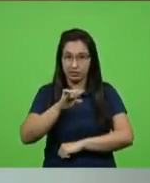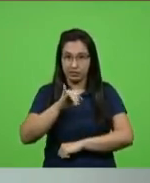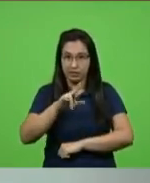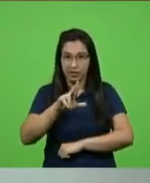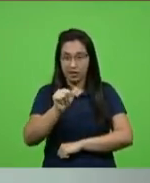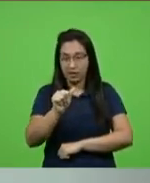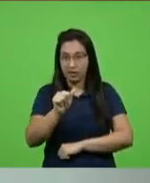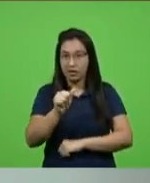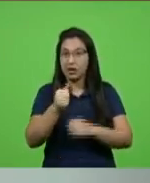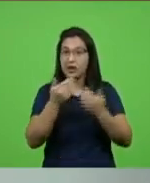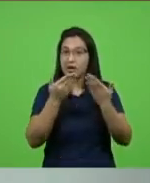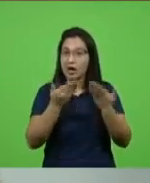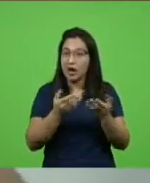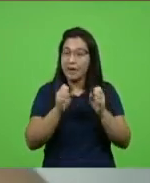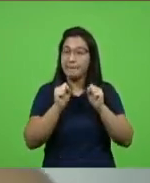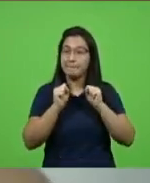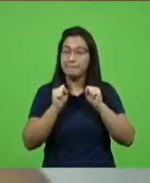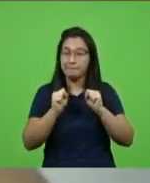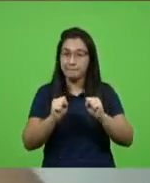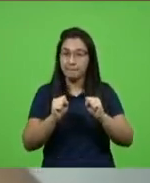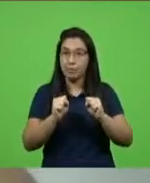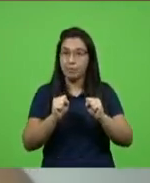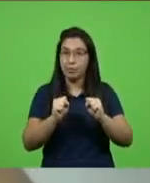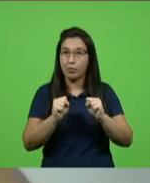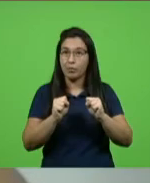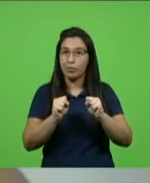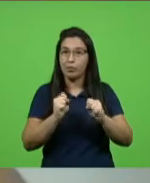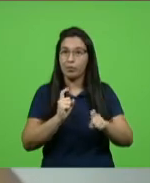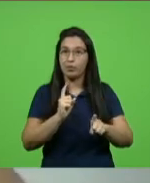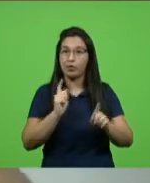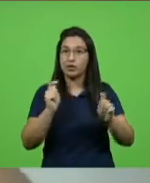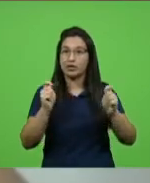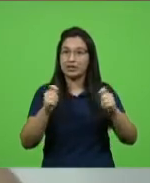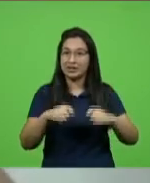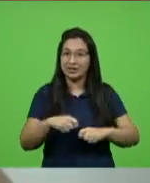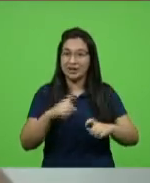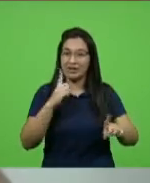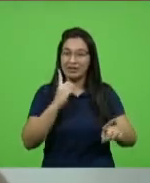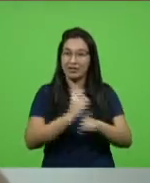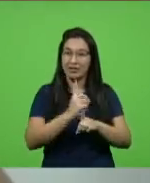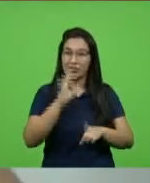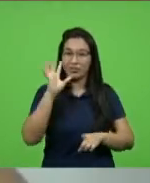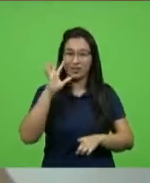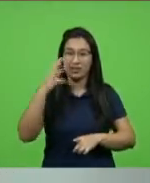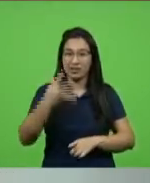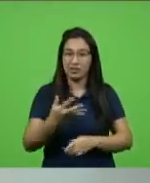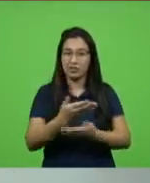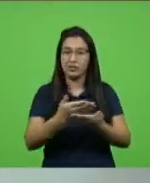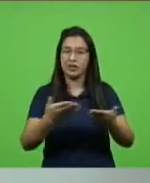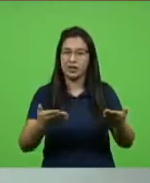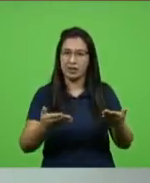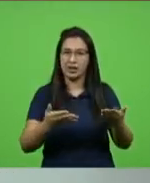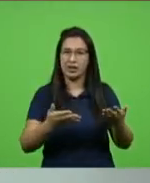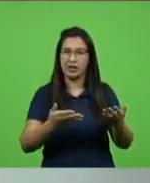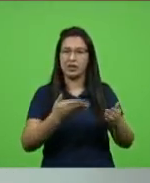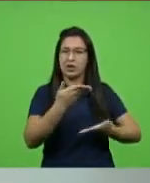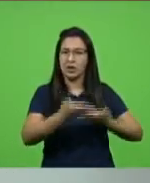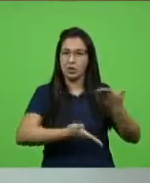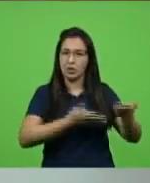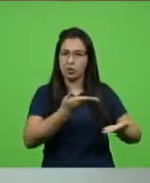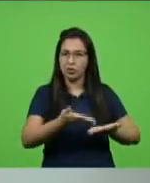de fato encontrar uma alternativa uma solução de preservação de manutenção daquela